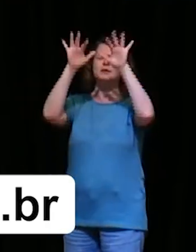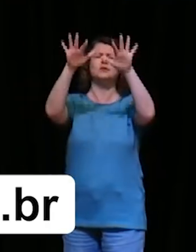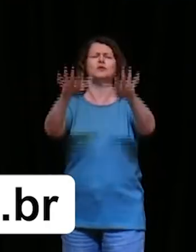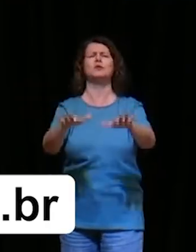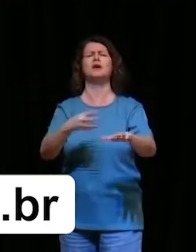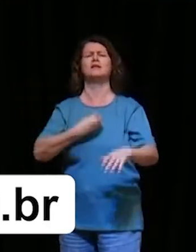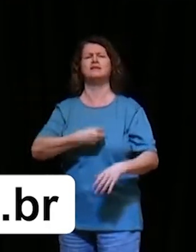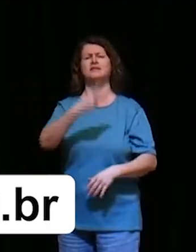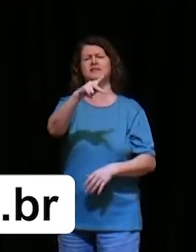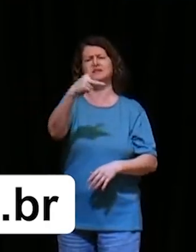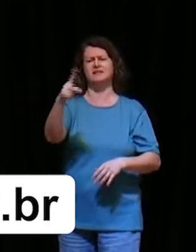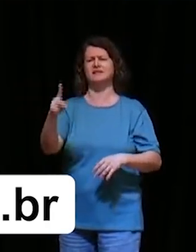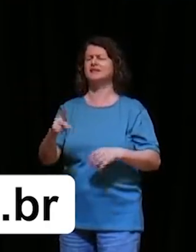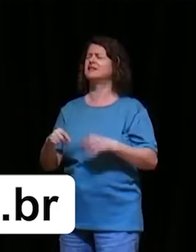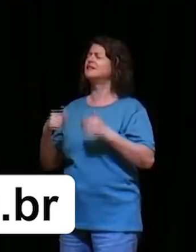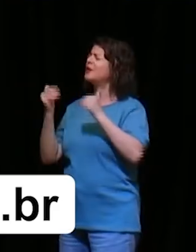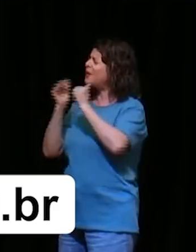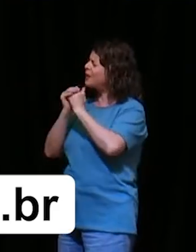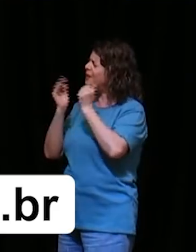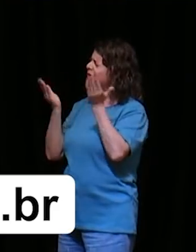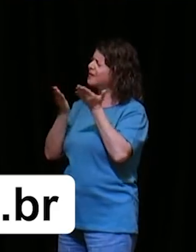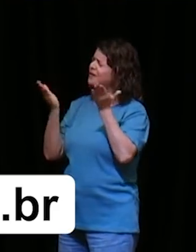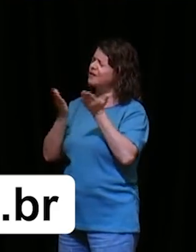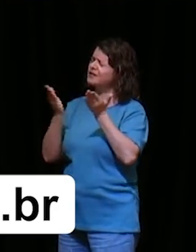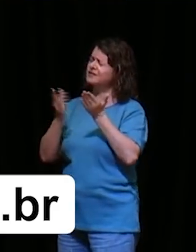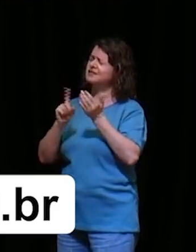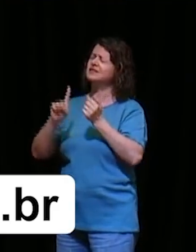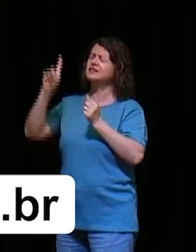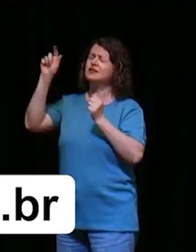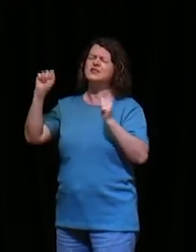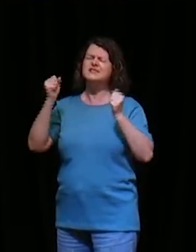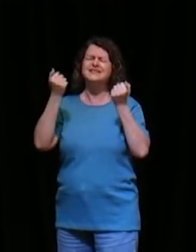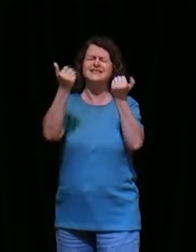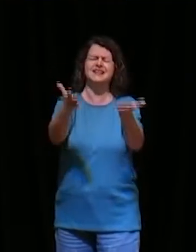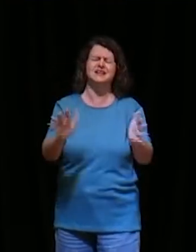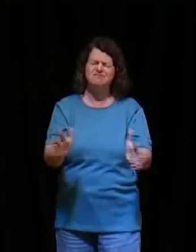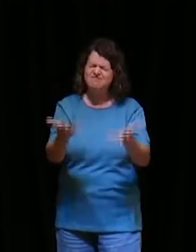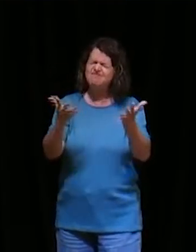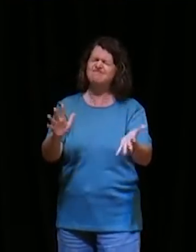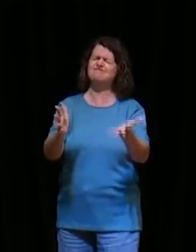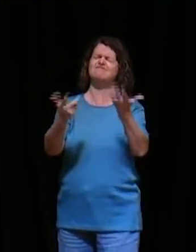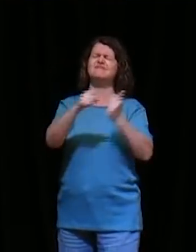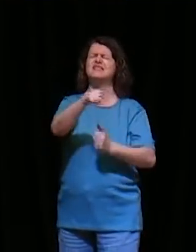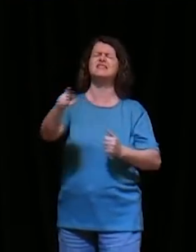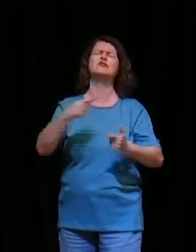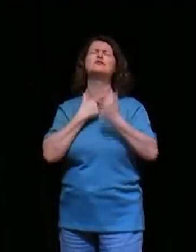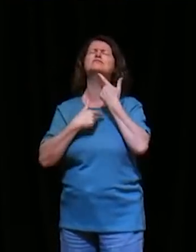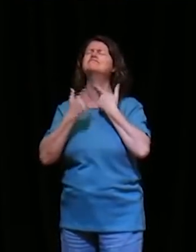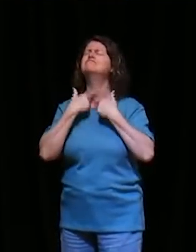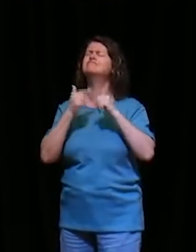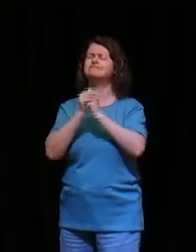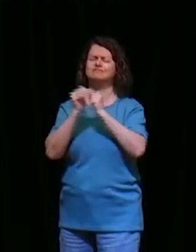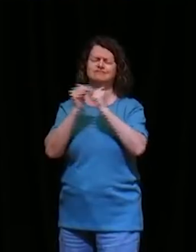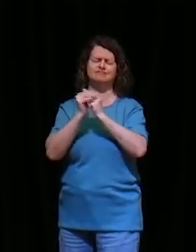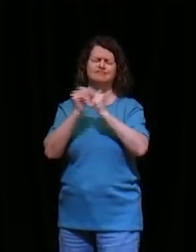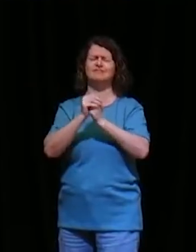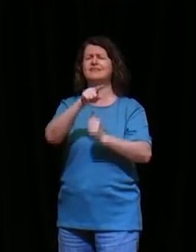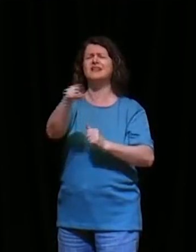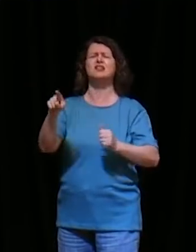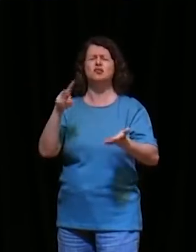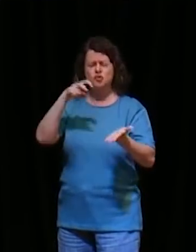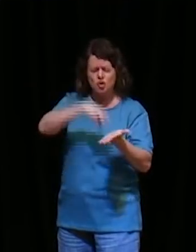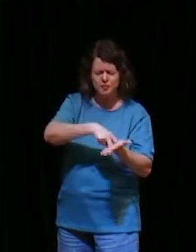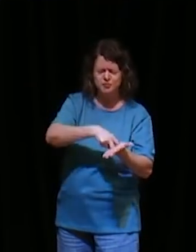o teu filho a sair daqui, com essa vontade de orar, ele terminar de ouvir, essa oração, dizer Deus, eu vou clamar, para que ele dobe seus